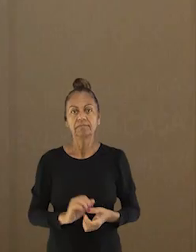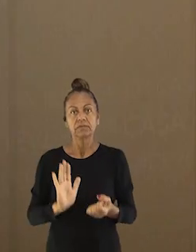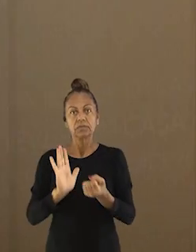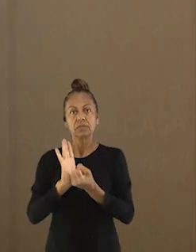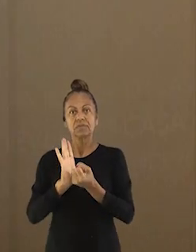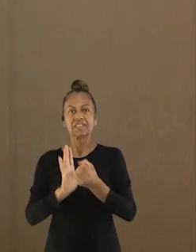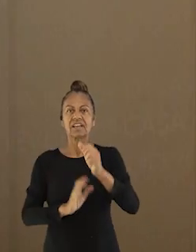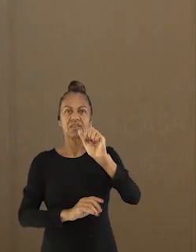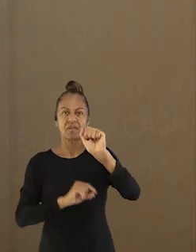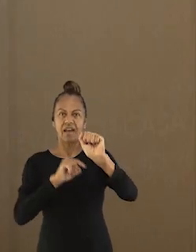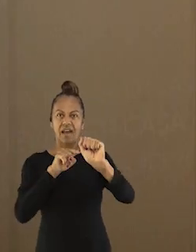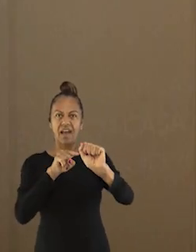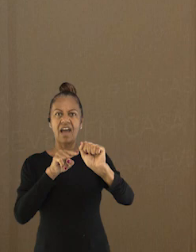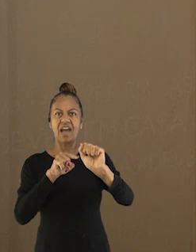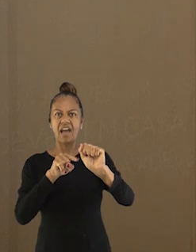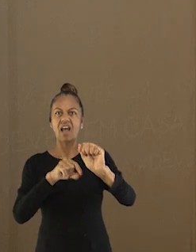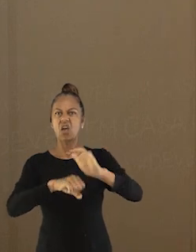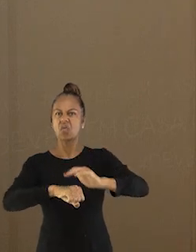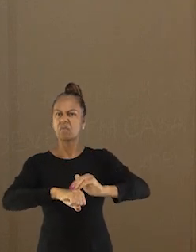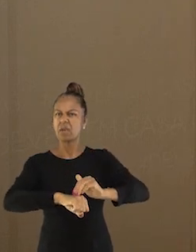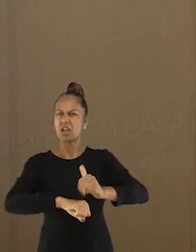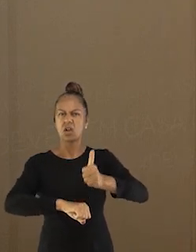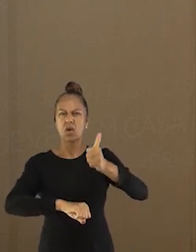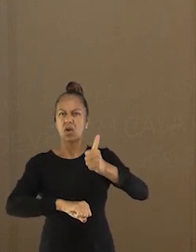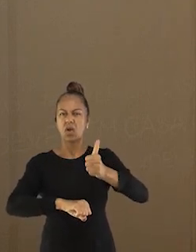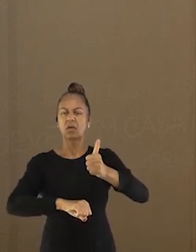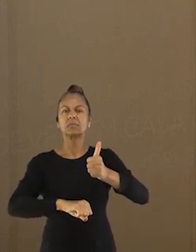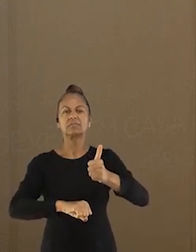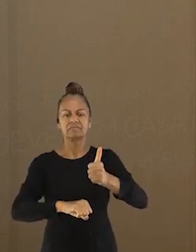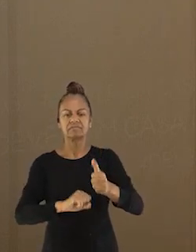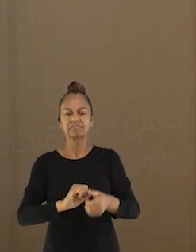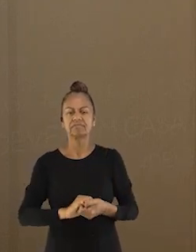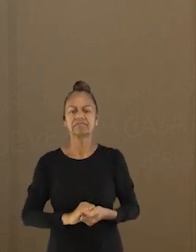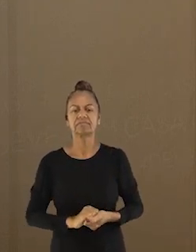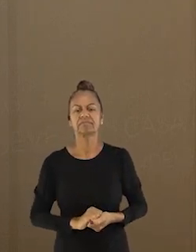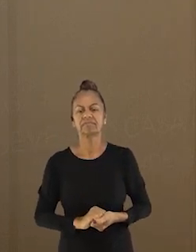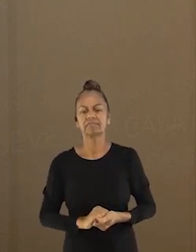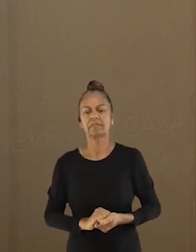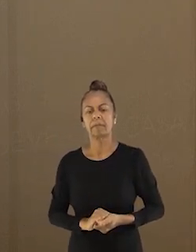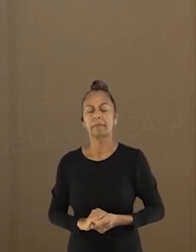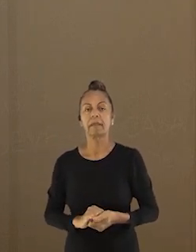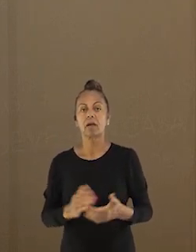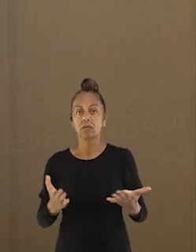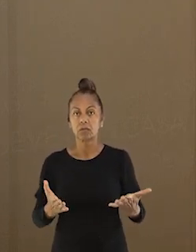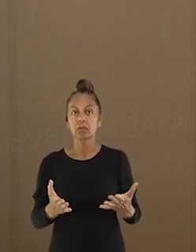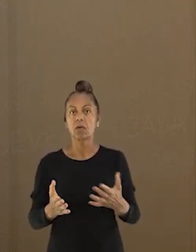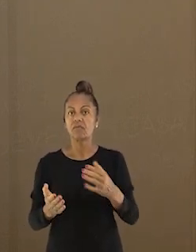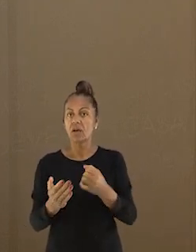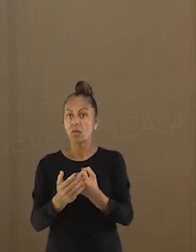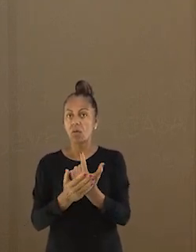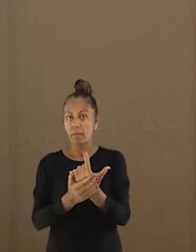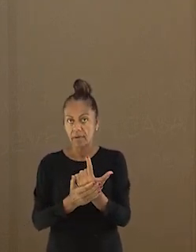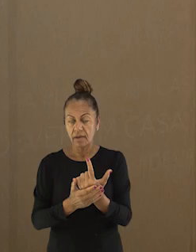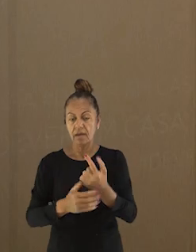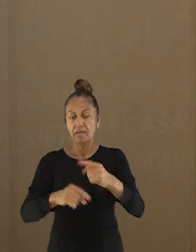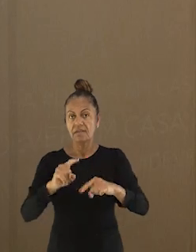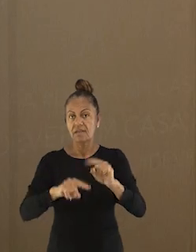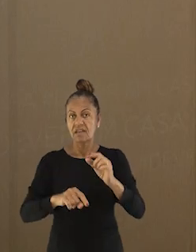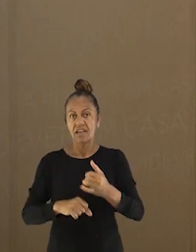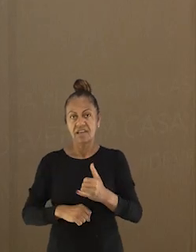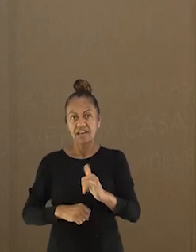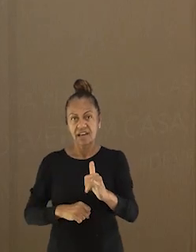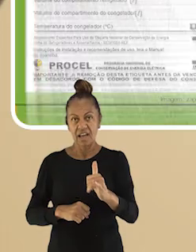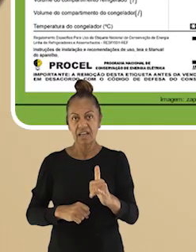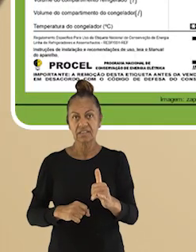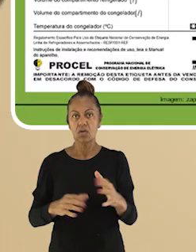Os aparelhos contemplados com o selo A possuem o melhor índice de eficiência energética de sua